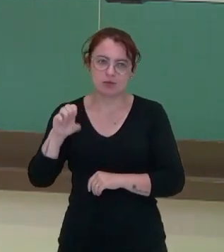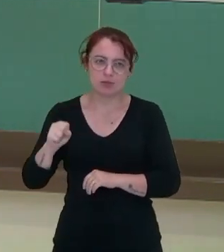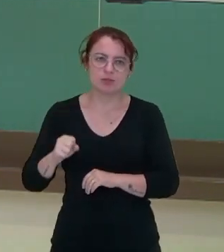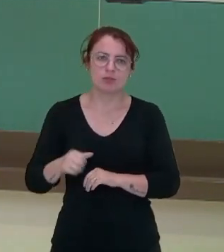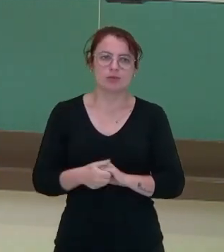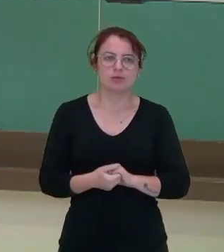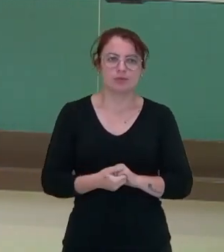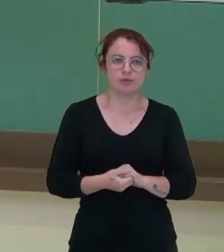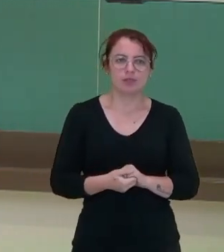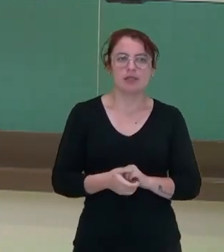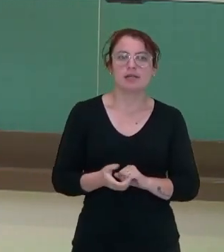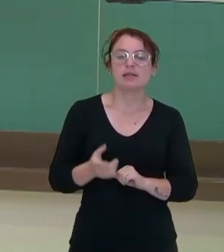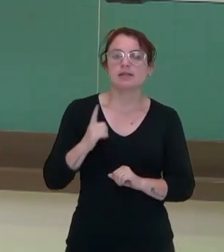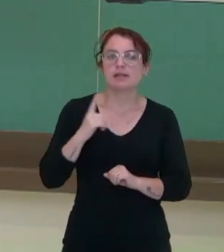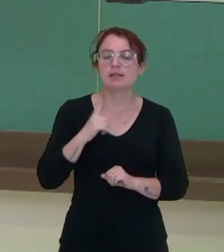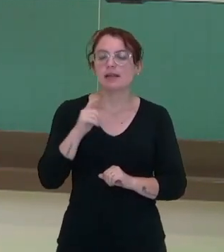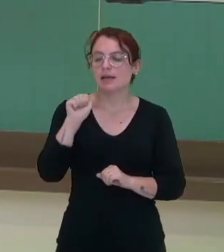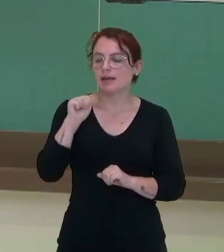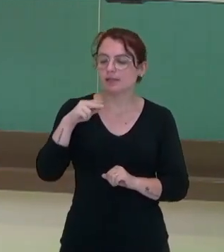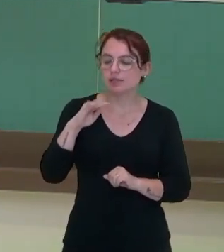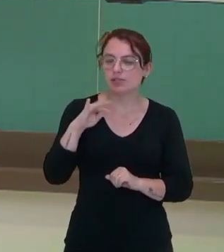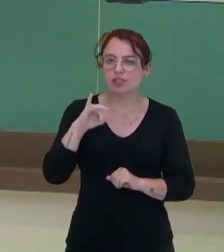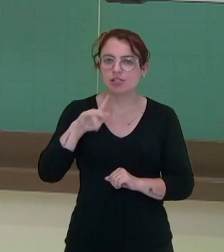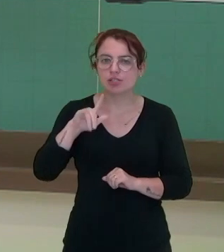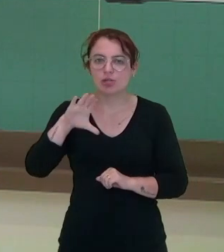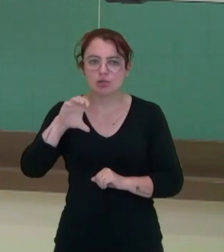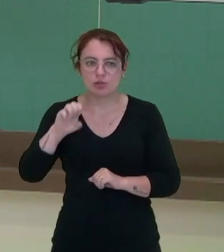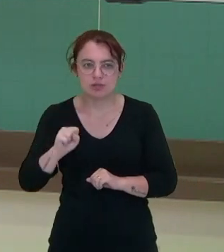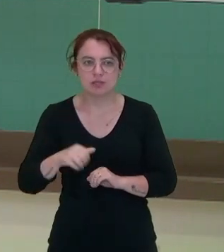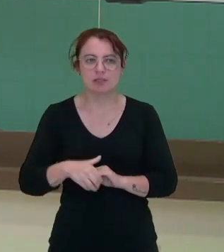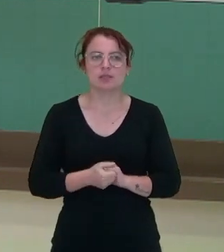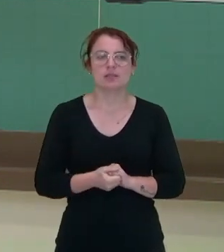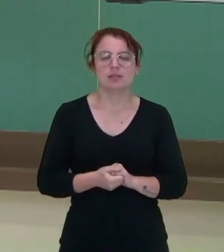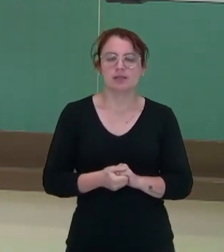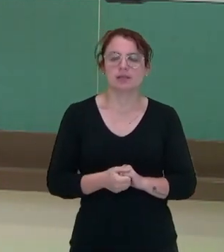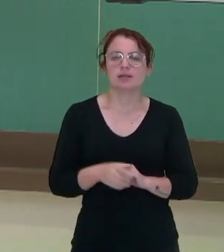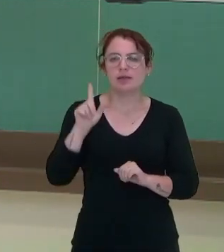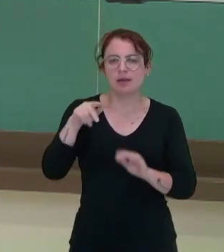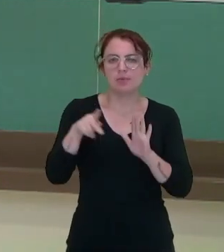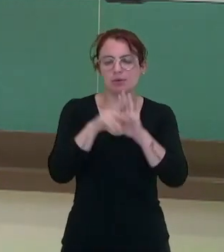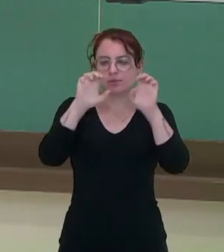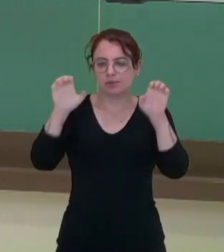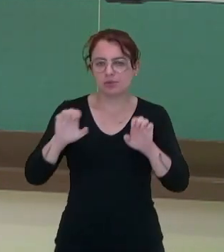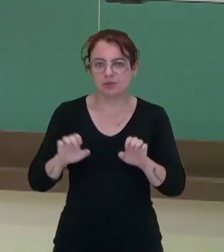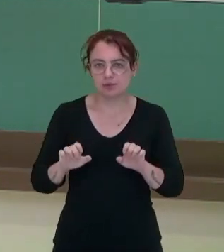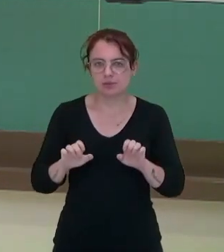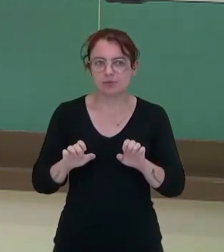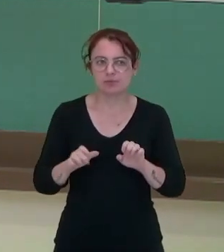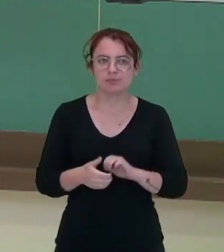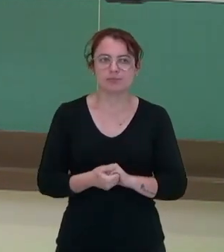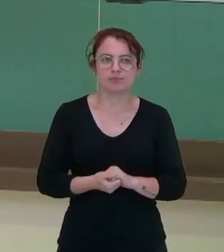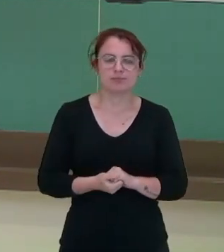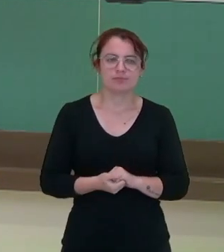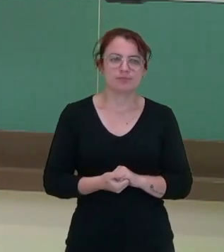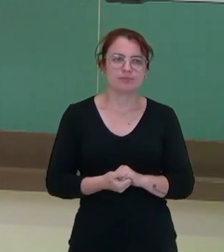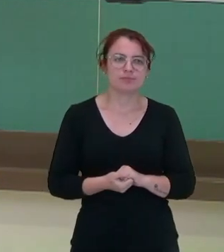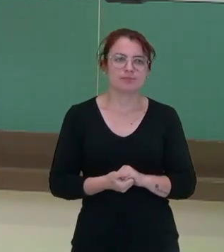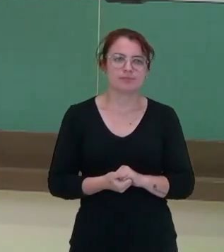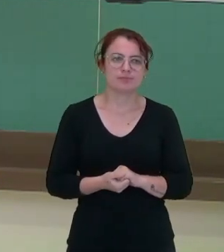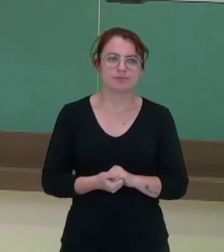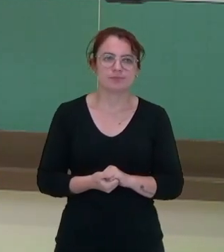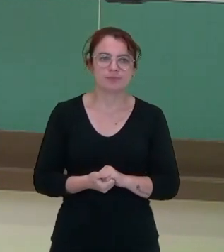de antígenos. São aqueles, aquelas estruturas, que vão adentrar o nosso corpo e são estranhas.